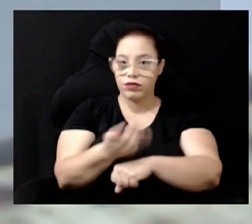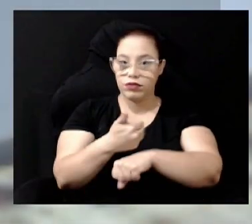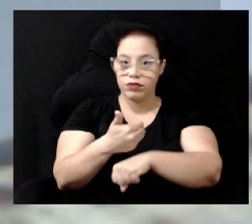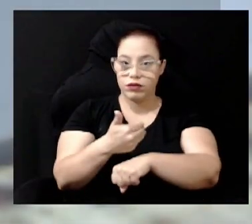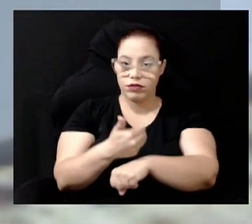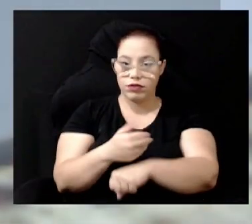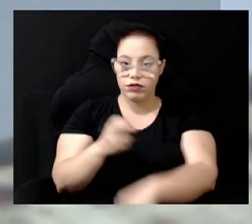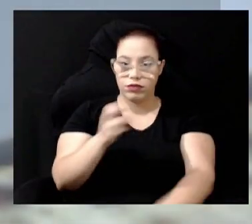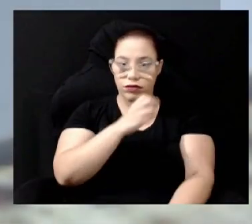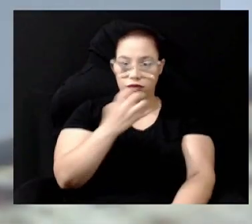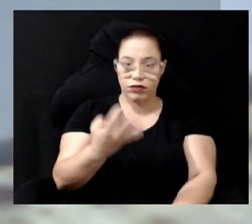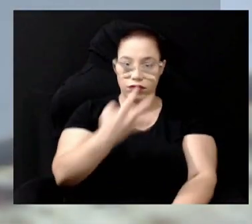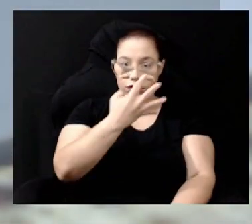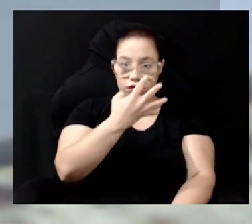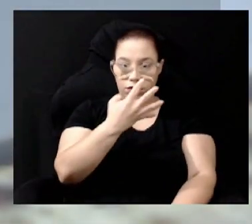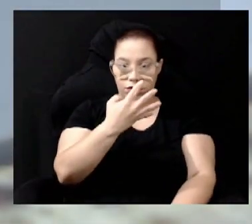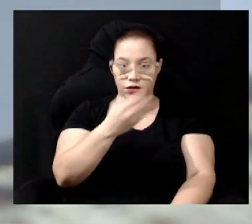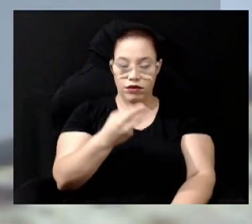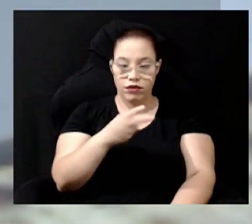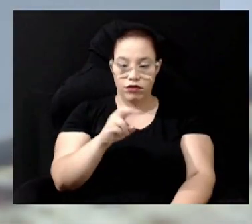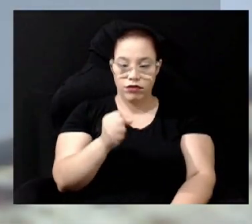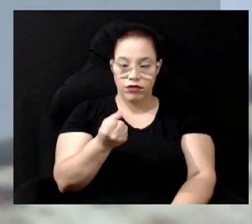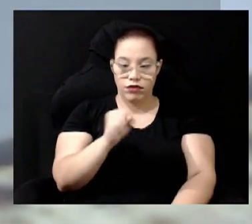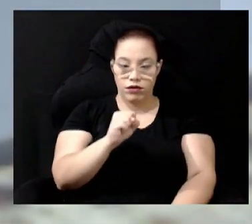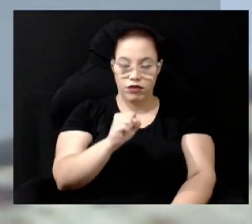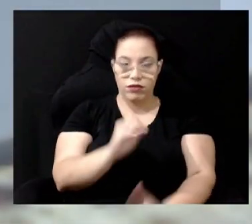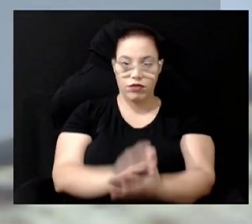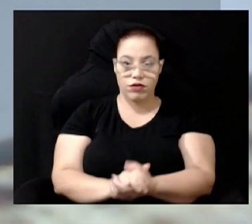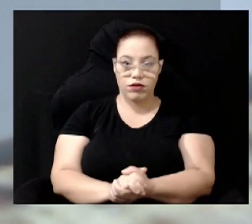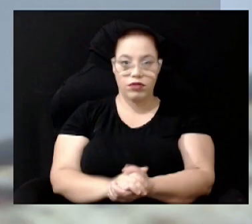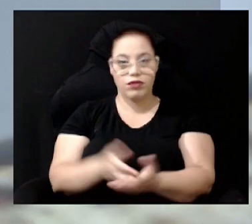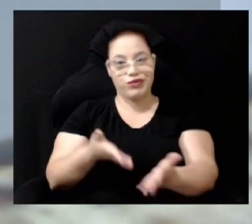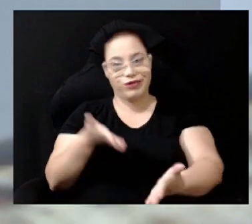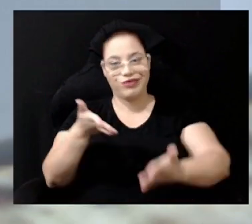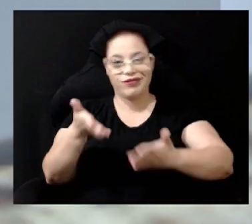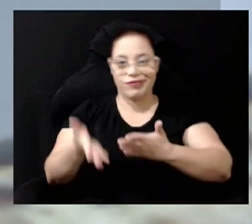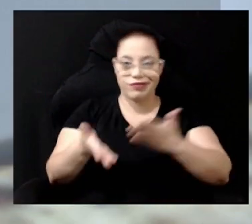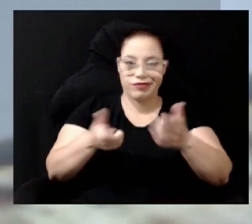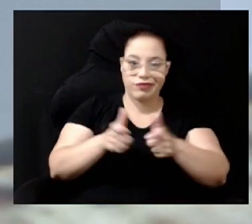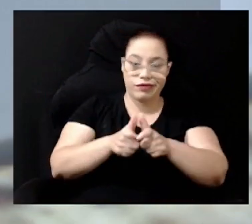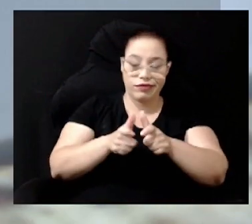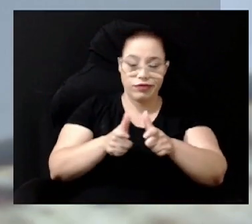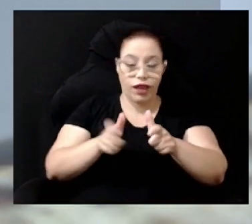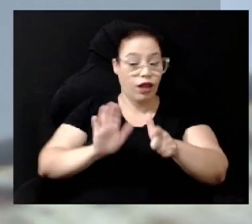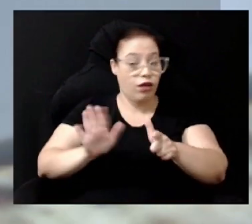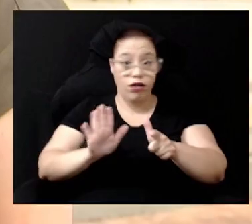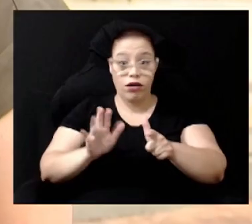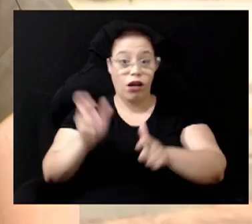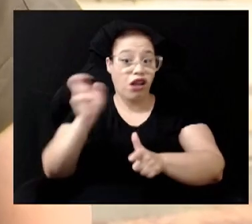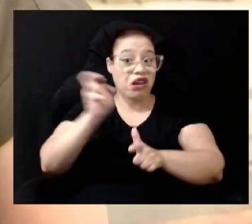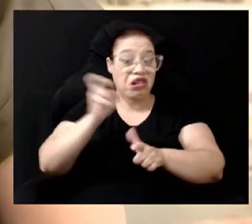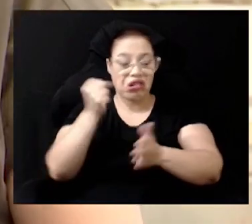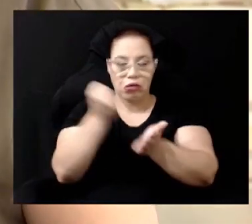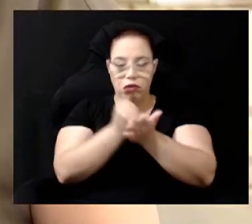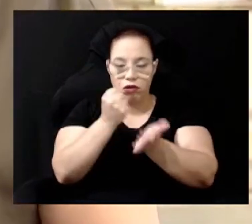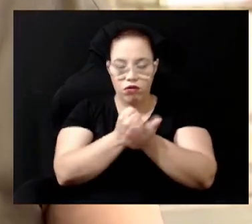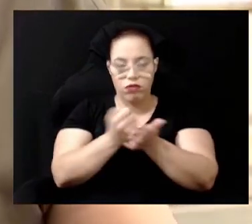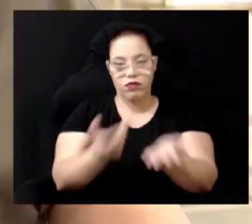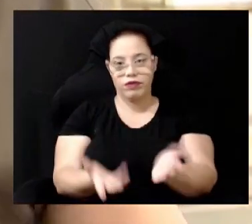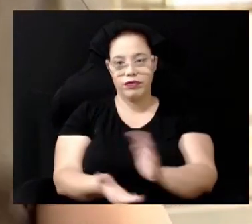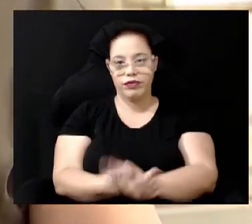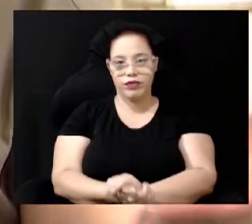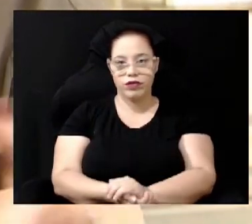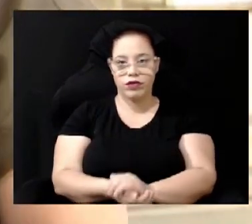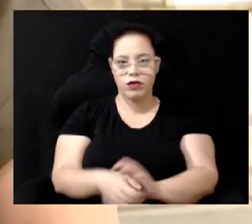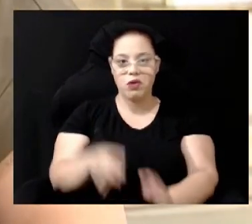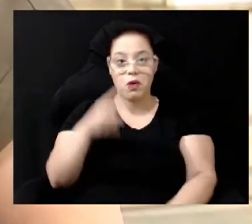ocorrências no ano de 2018 Desde então o índice não havia passado de cinco registros da doença A gente observou que